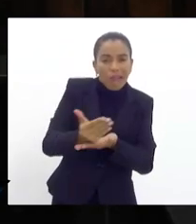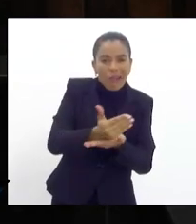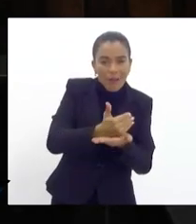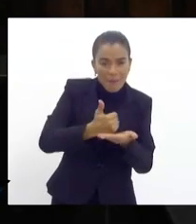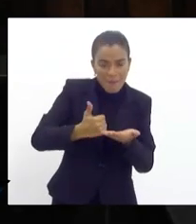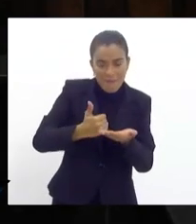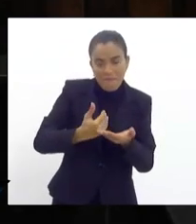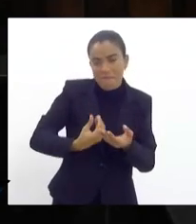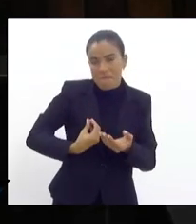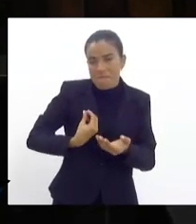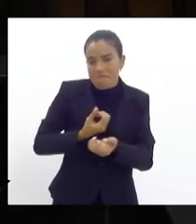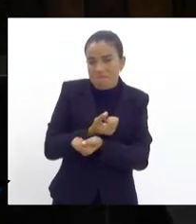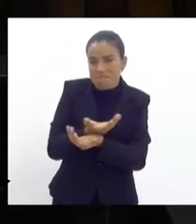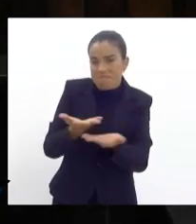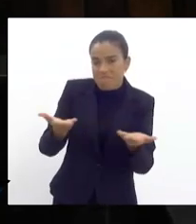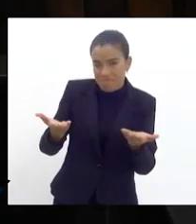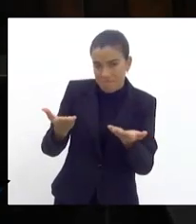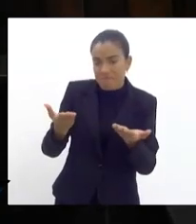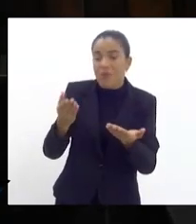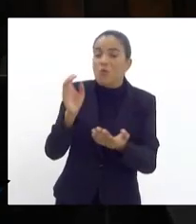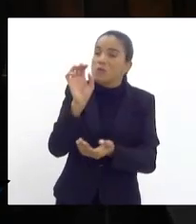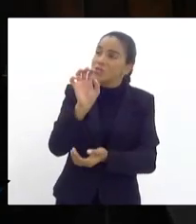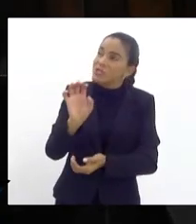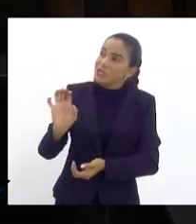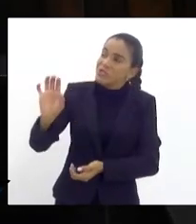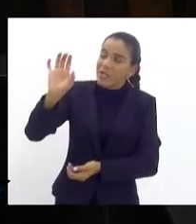as outras unidades federativas